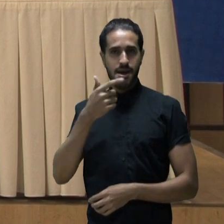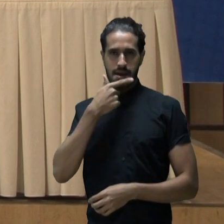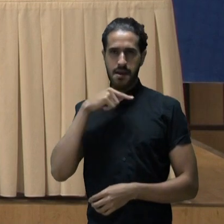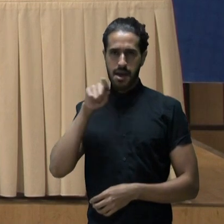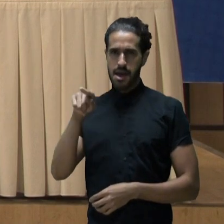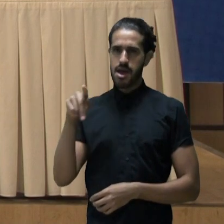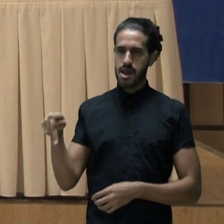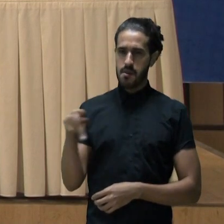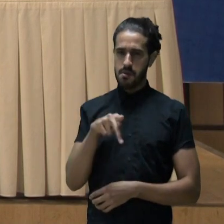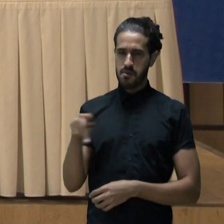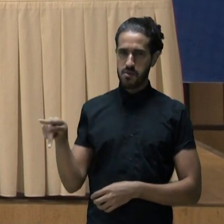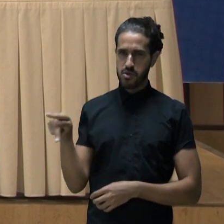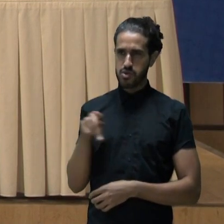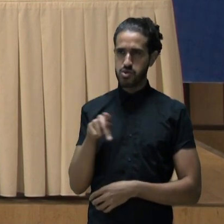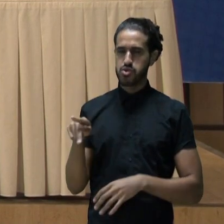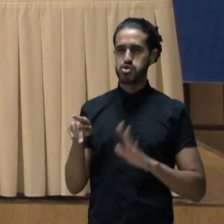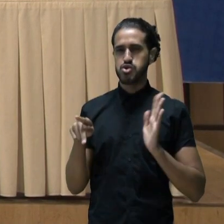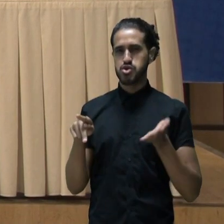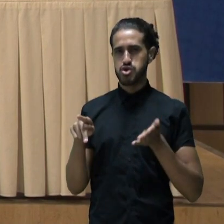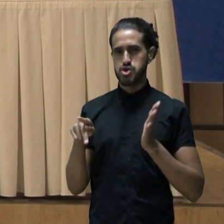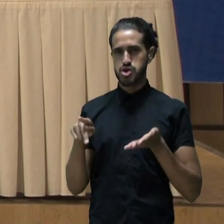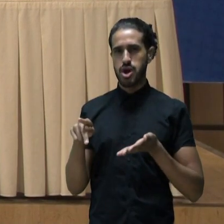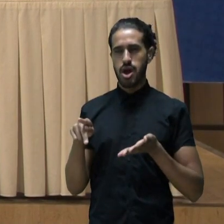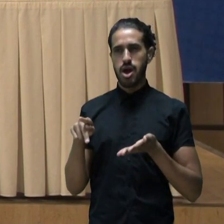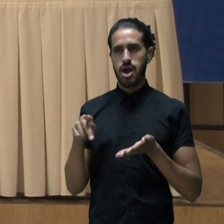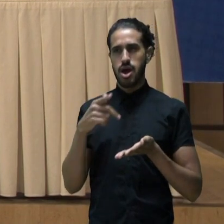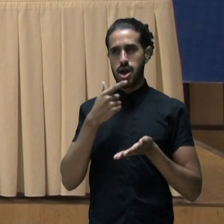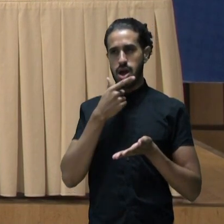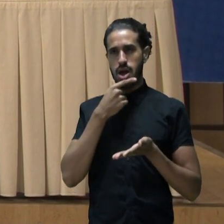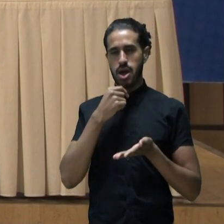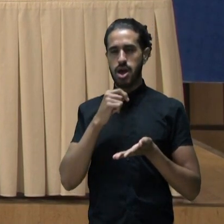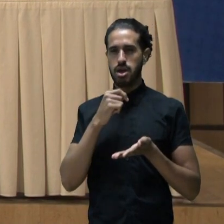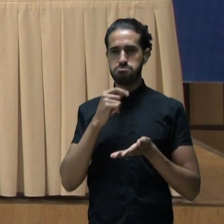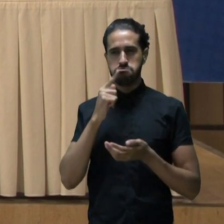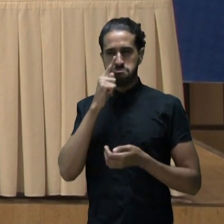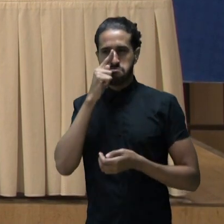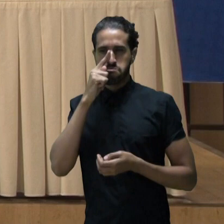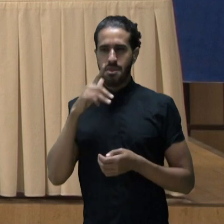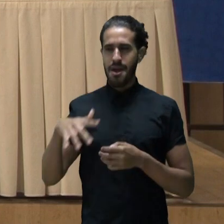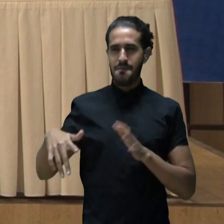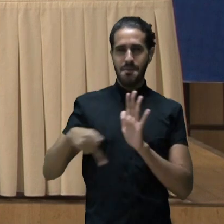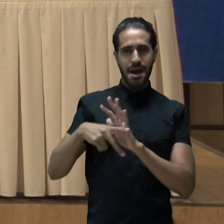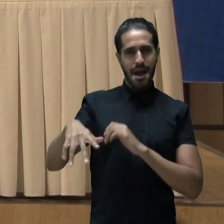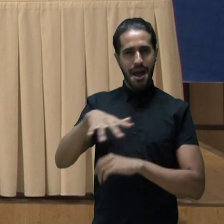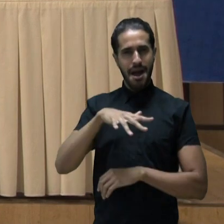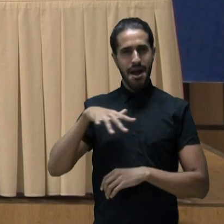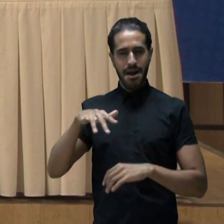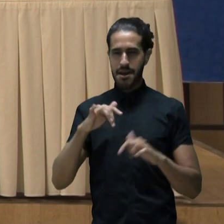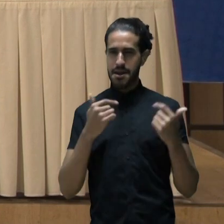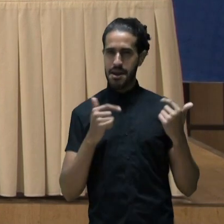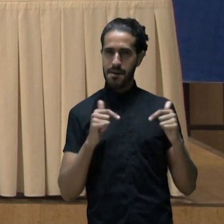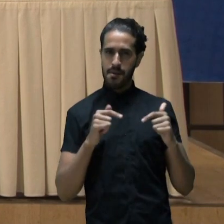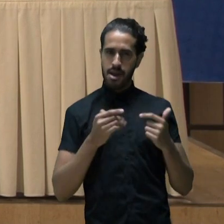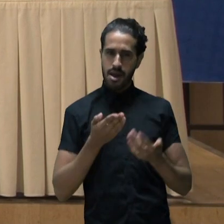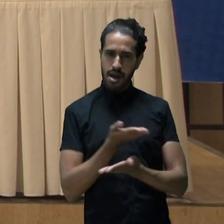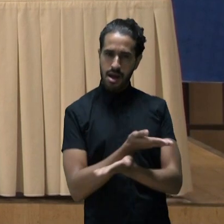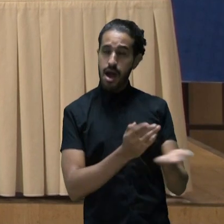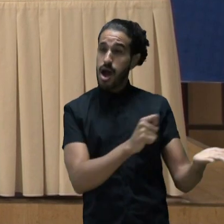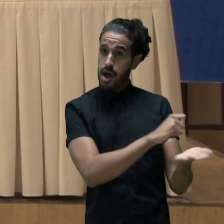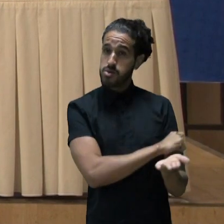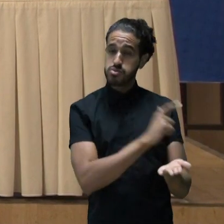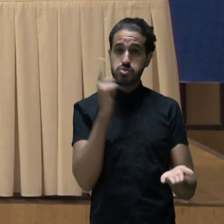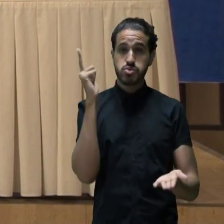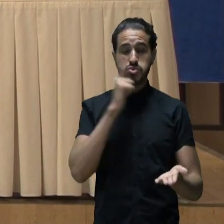que é um professor, já tem um chamado, uma vocação para estar à frente de alunos